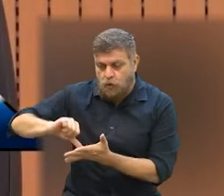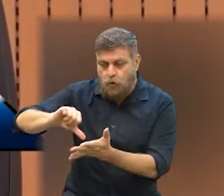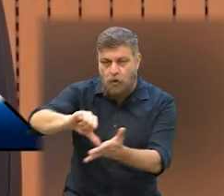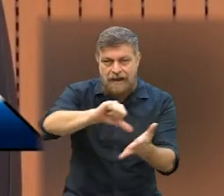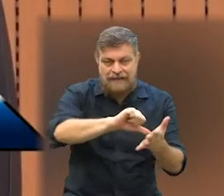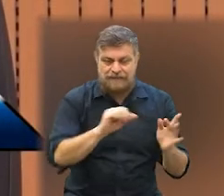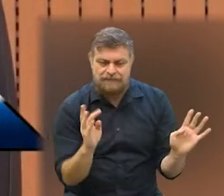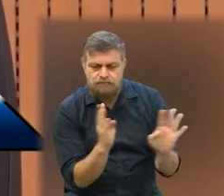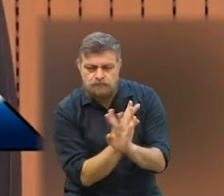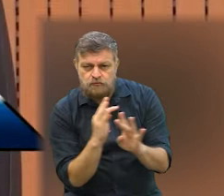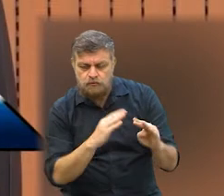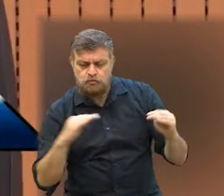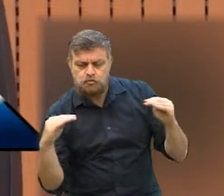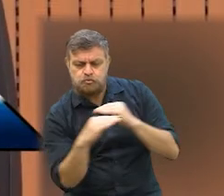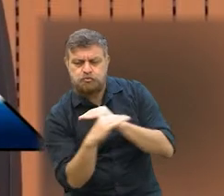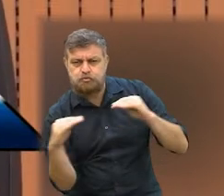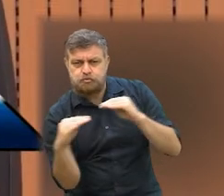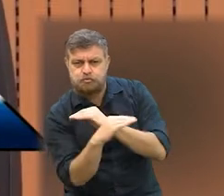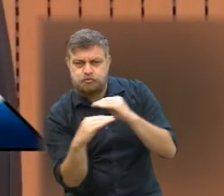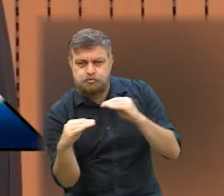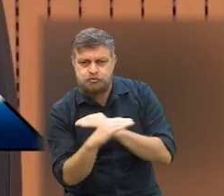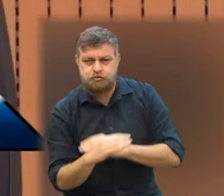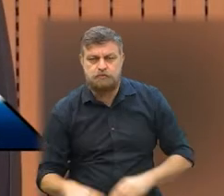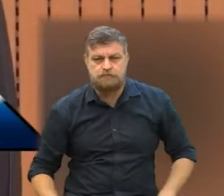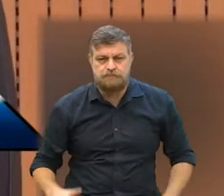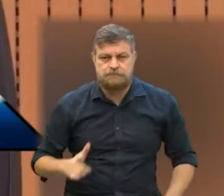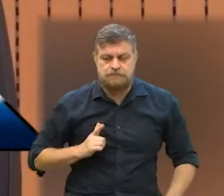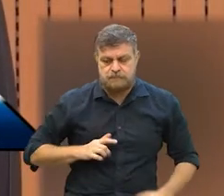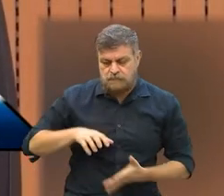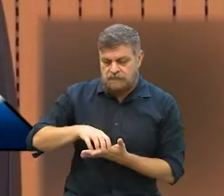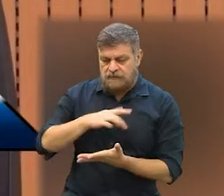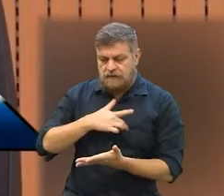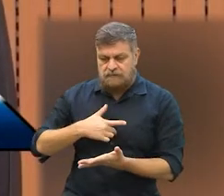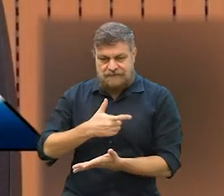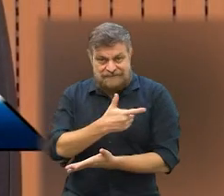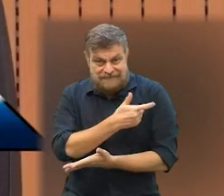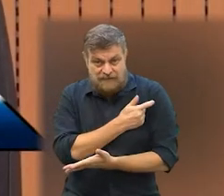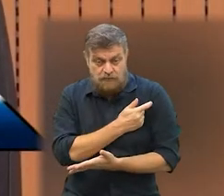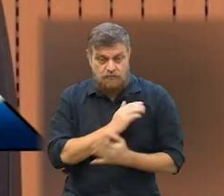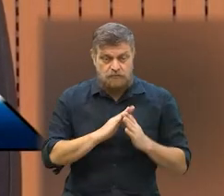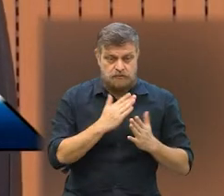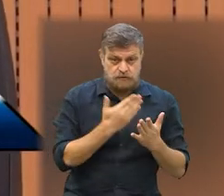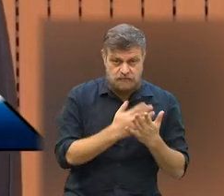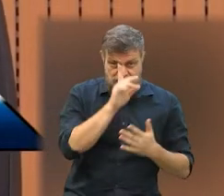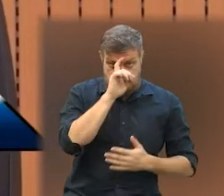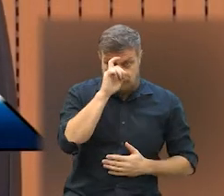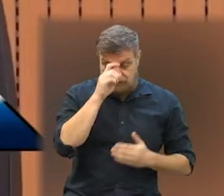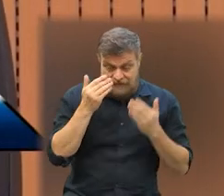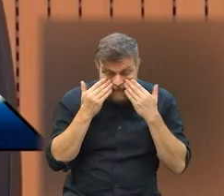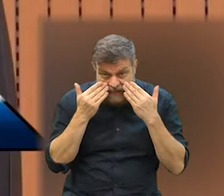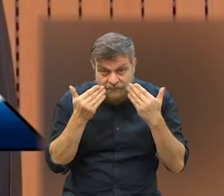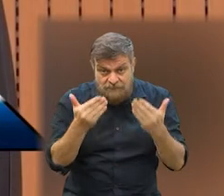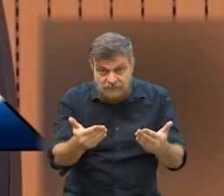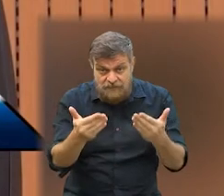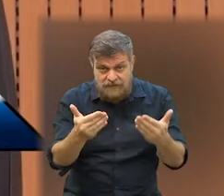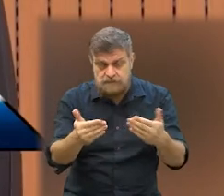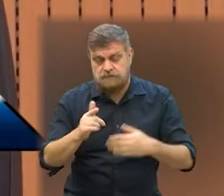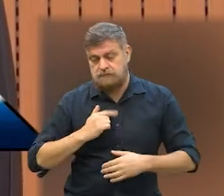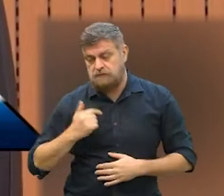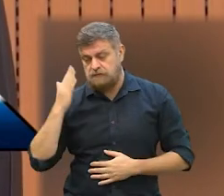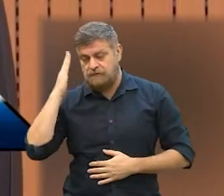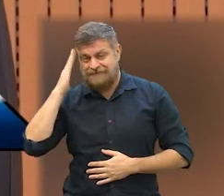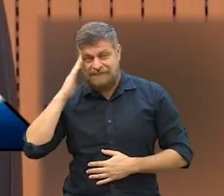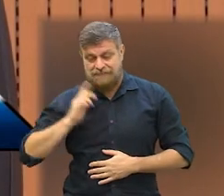pontos onde tem os maiores fluxos em frente de centros de saúde, escolas, hospitais. E